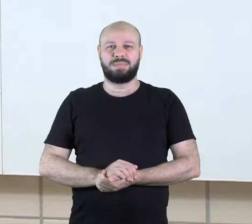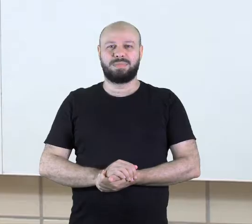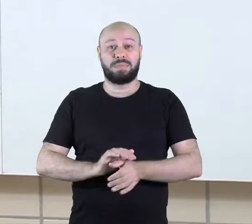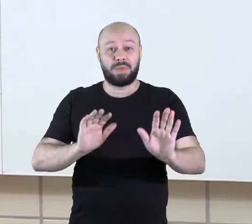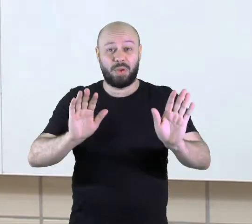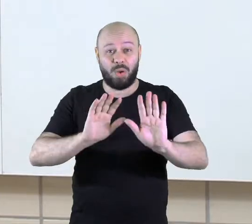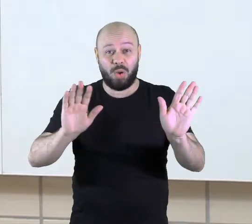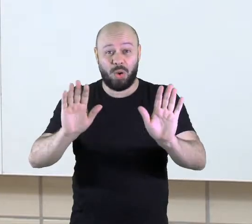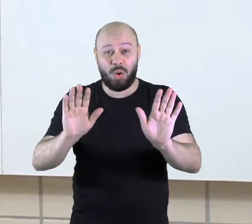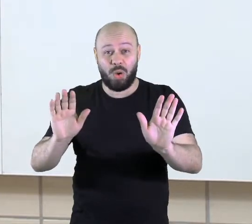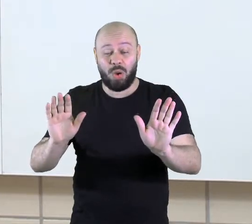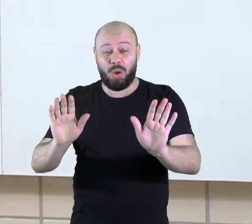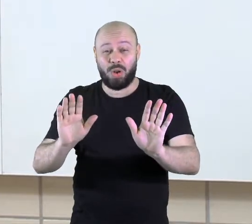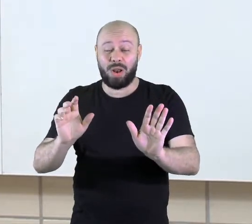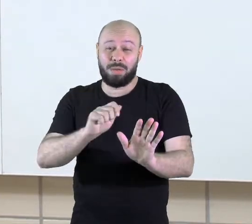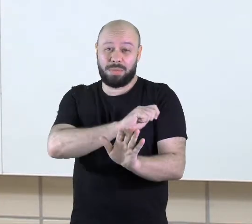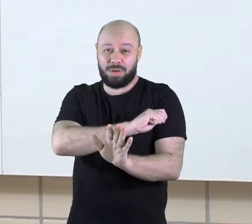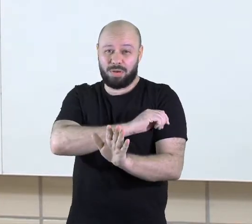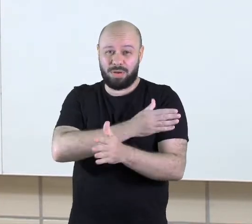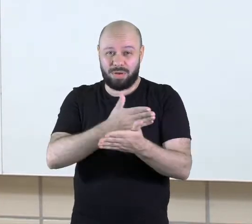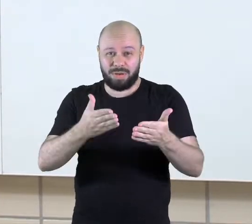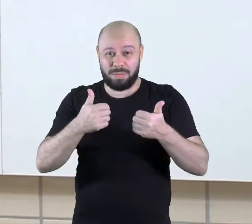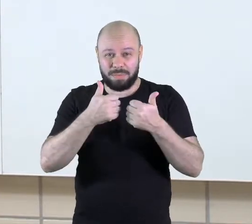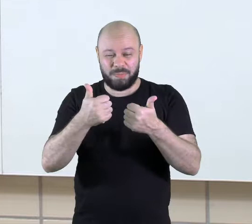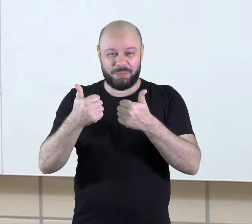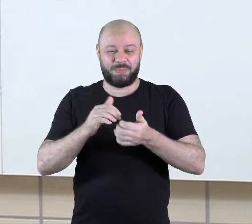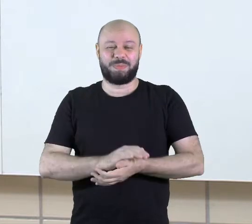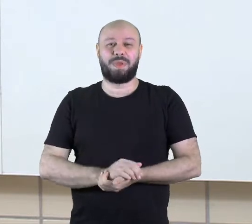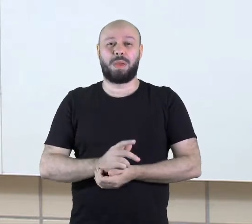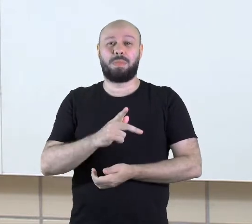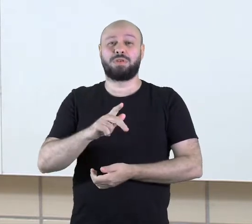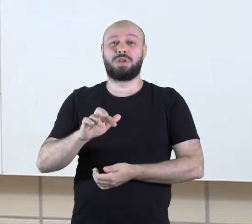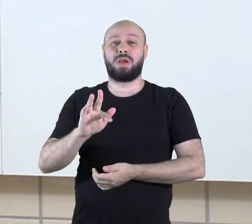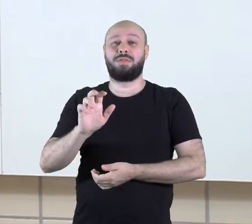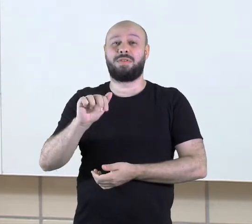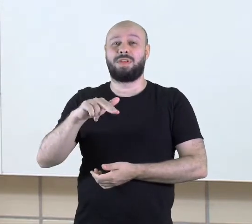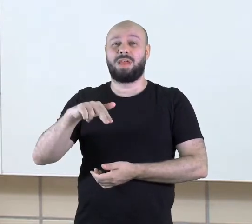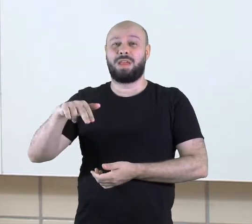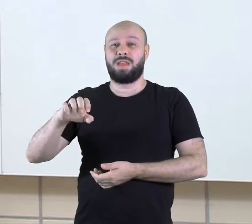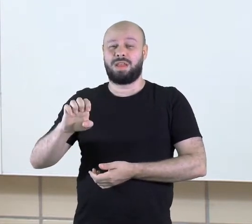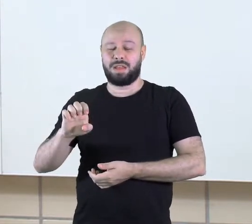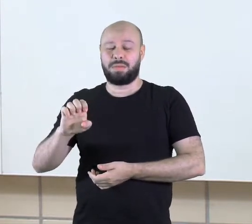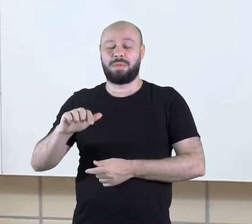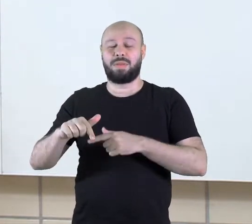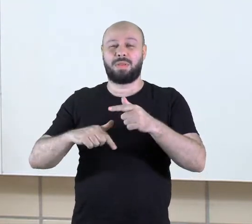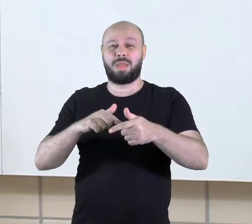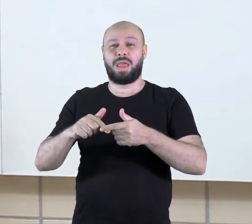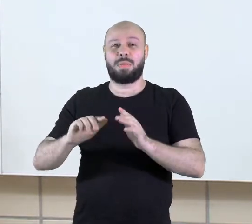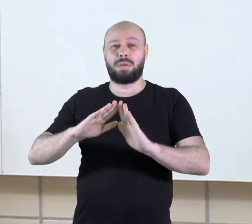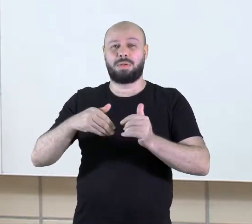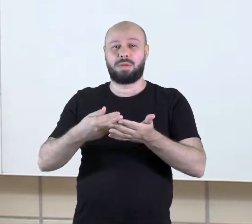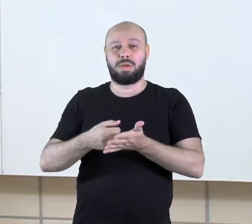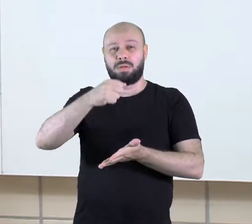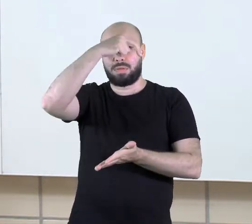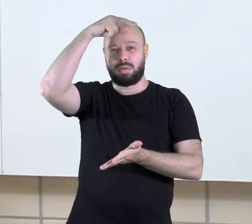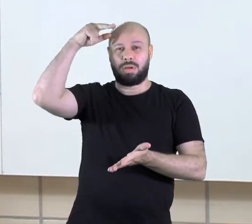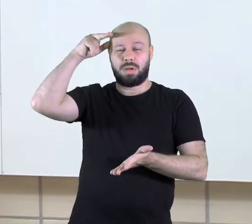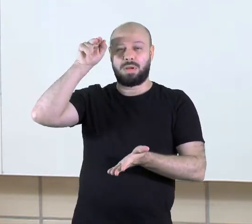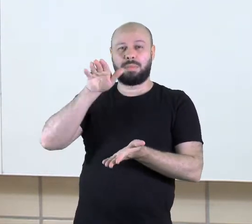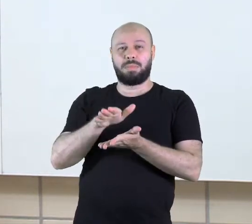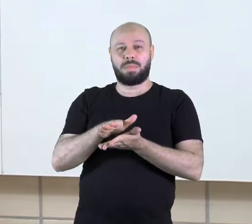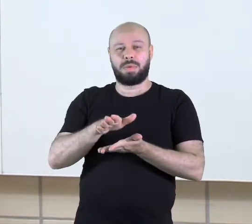Olá, alunos! Tudo bem com vocês? Eu sou a professora Flaviane da Escola Municipal Aurelio Buarque de Holanda.